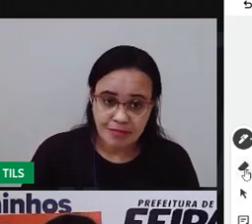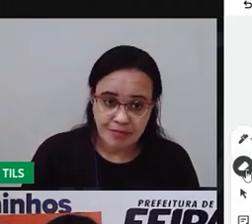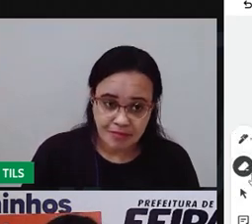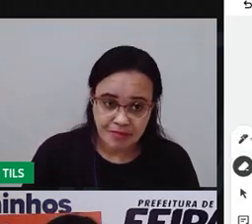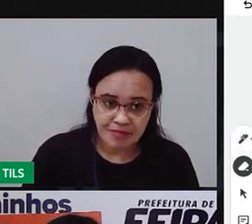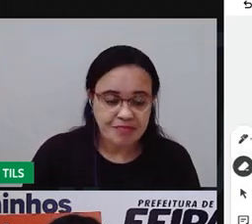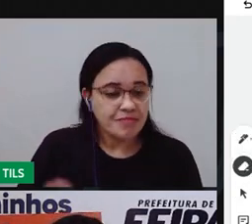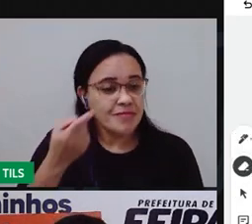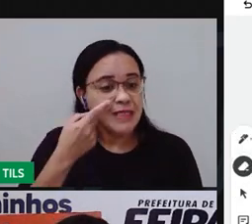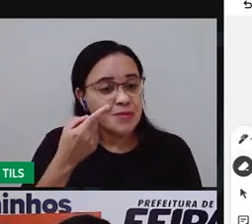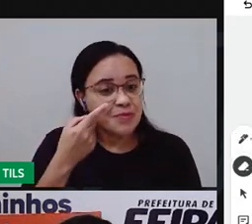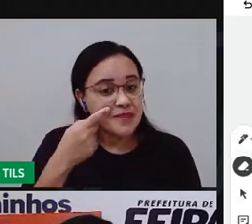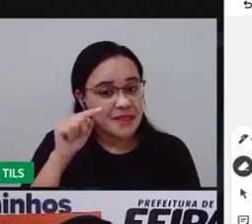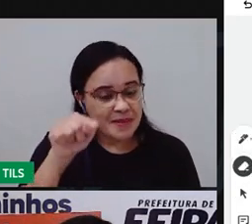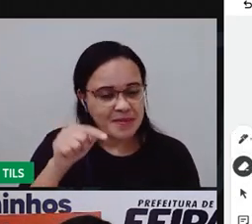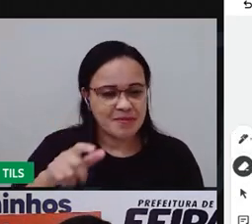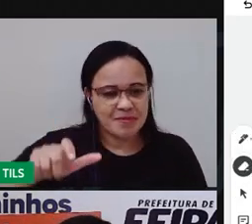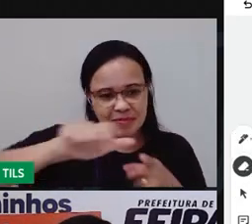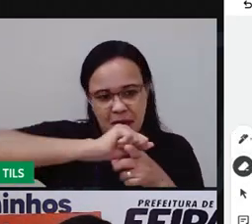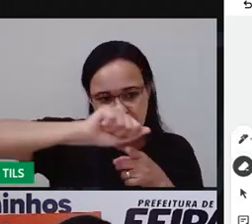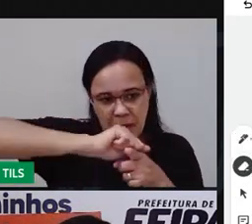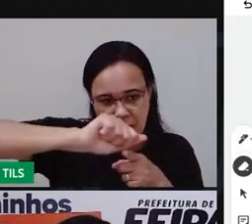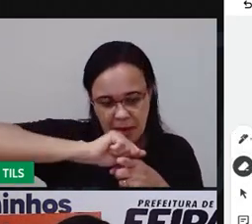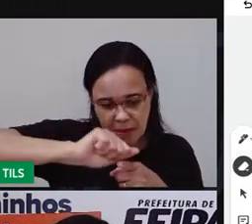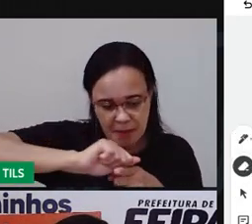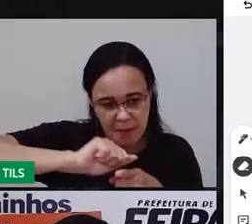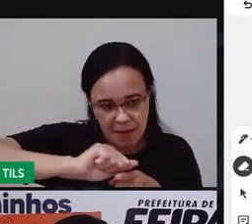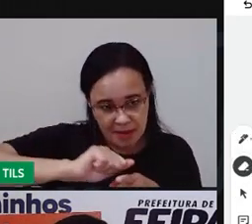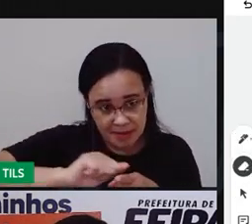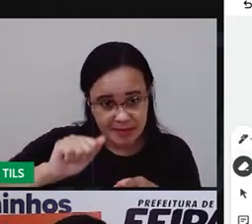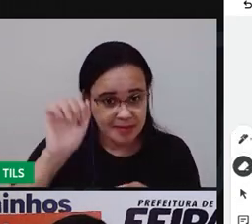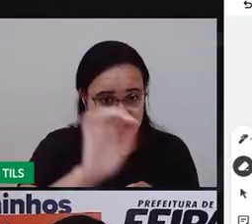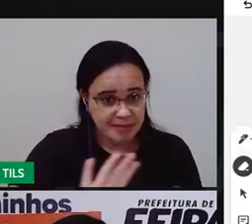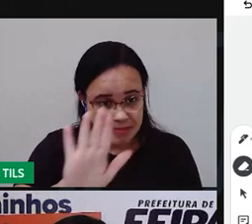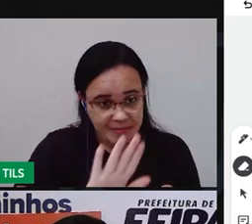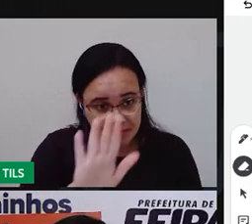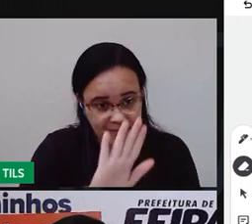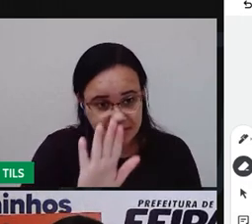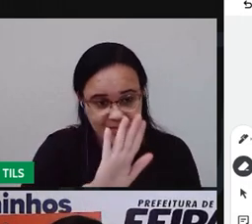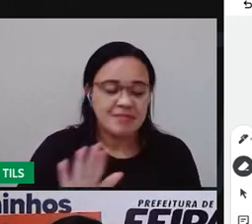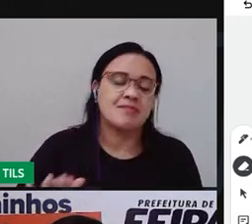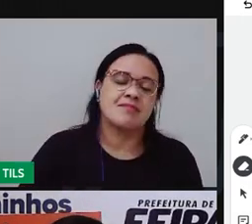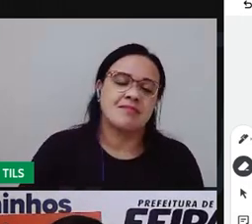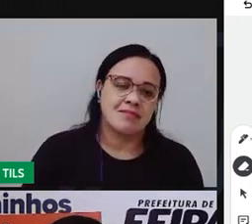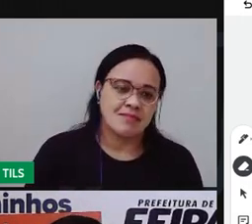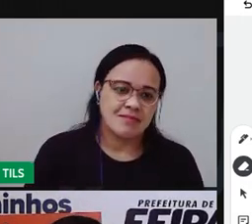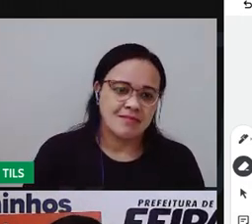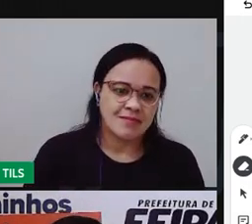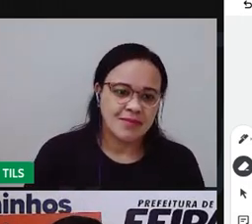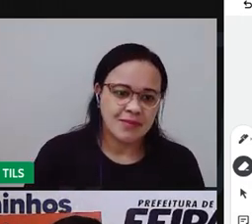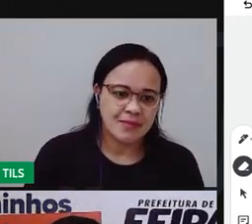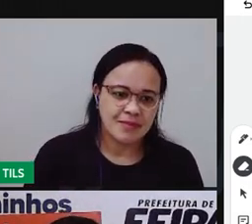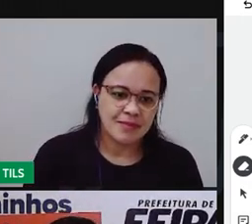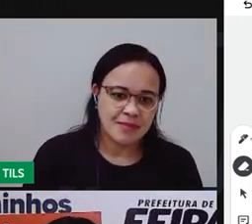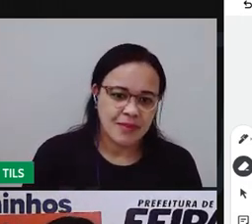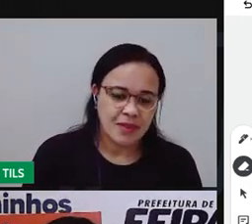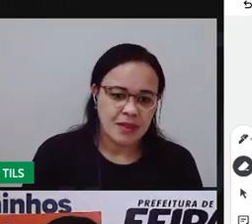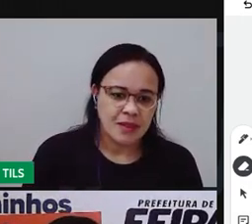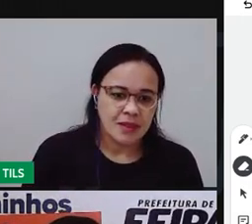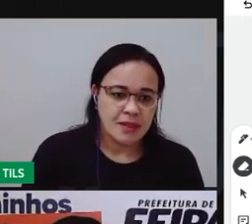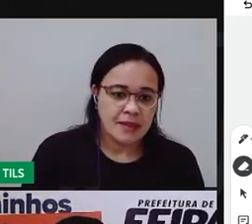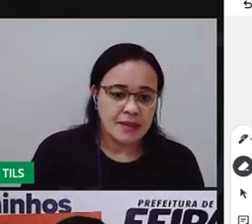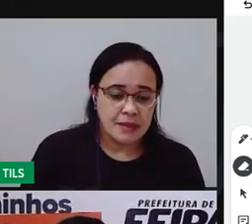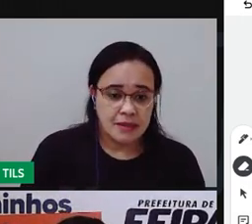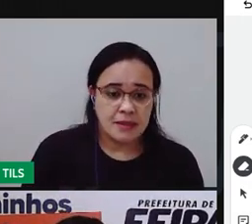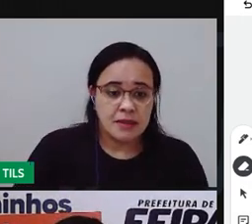E pegar aqui a borracha, apagar esse cálculo que